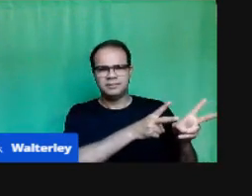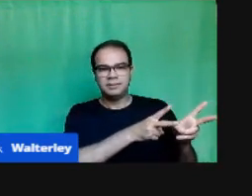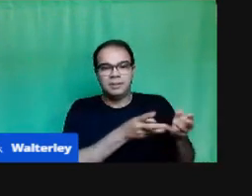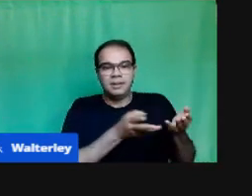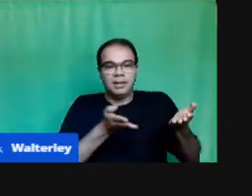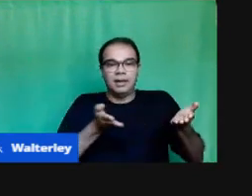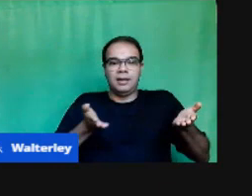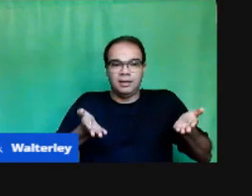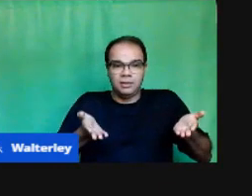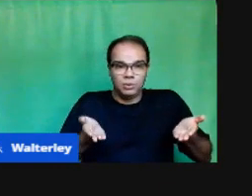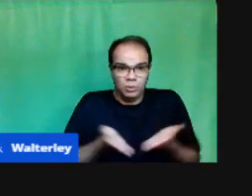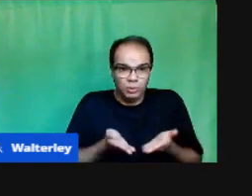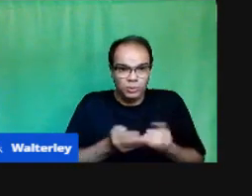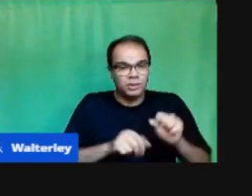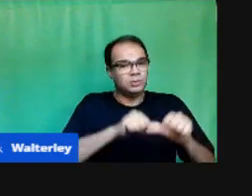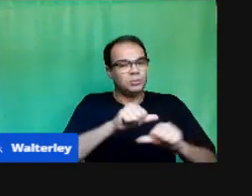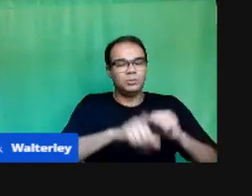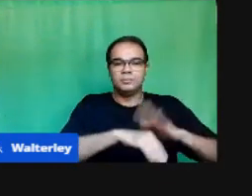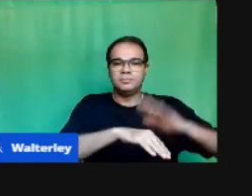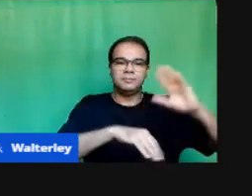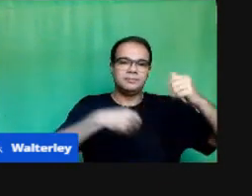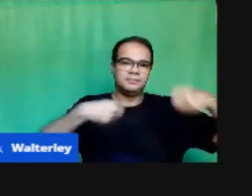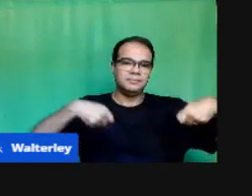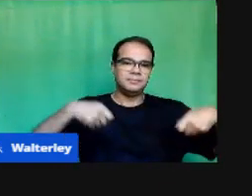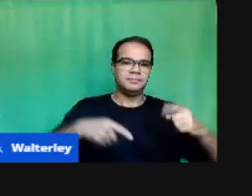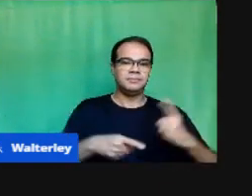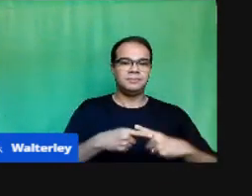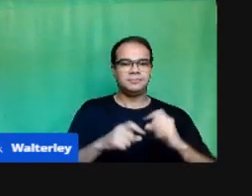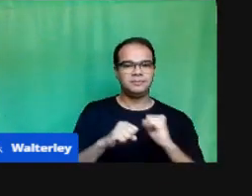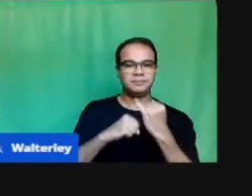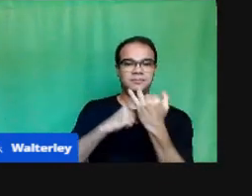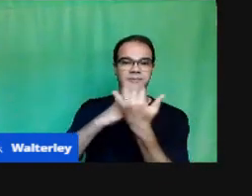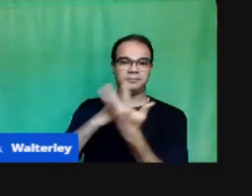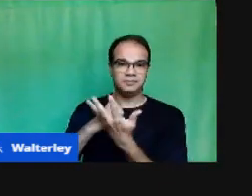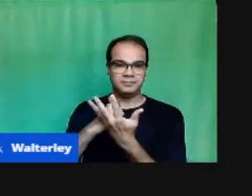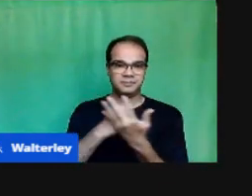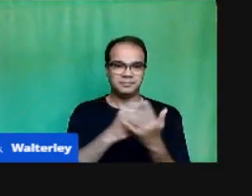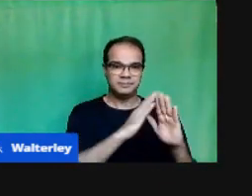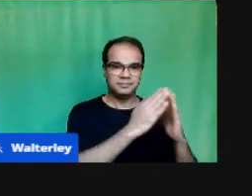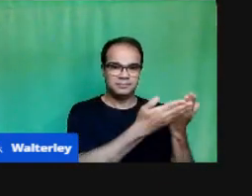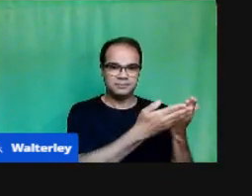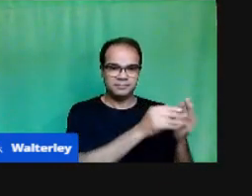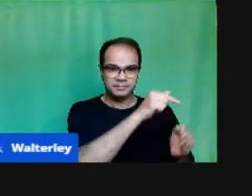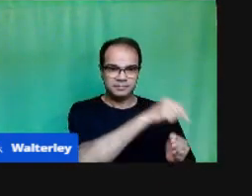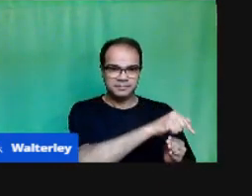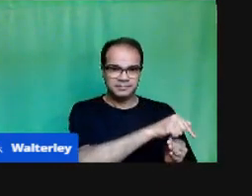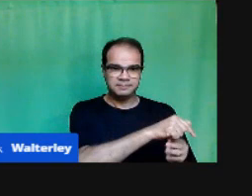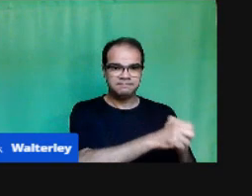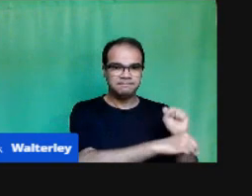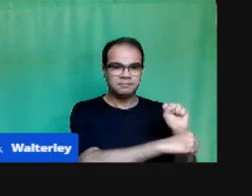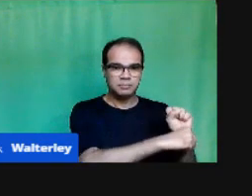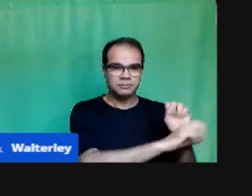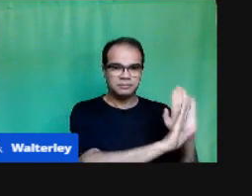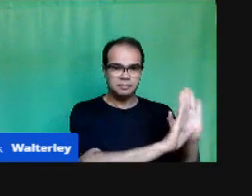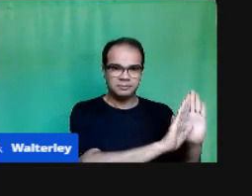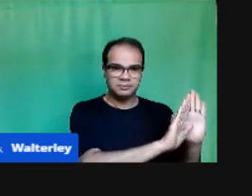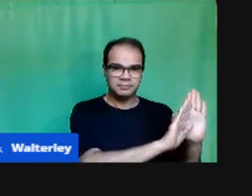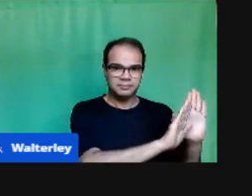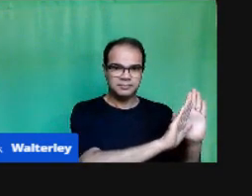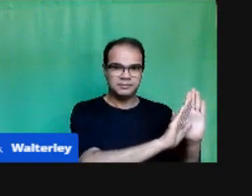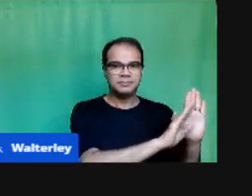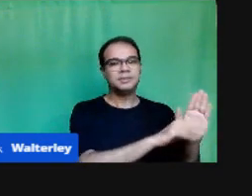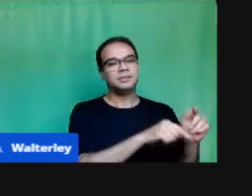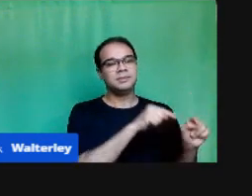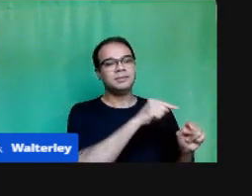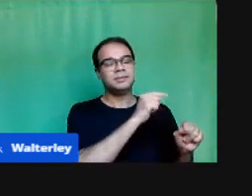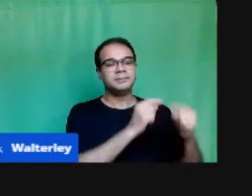Estamos vivenciando Neste momento Com as escolas Em isolamento social E ao mesmo tempo Tivemos que